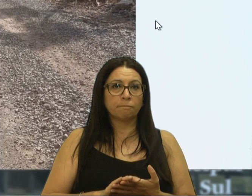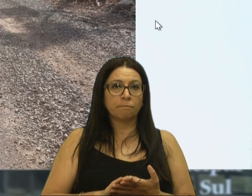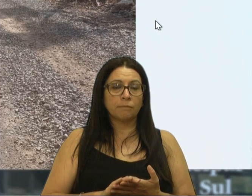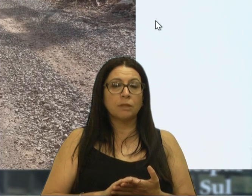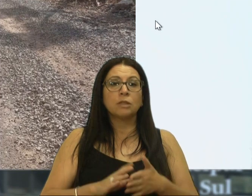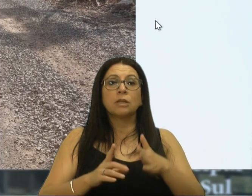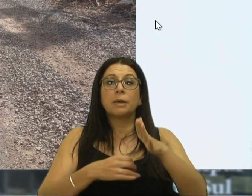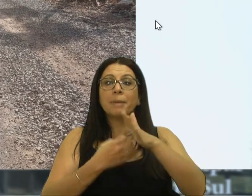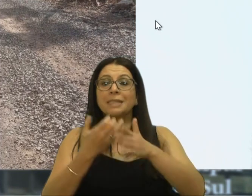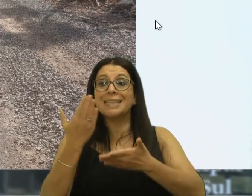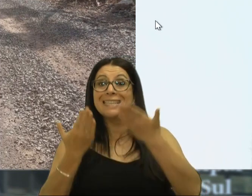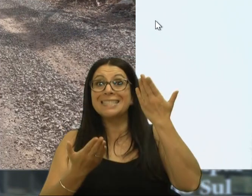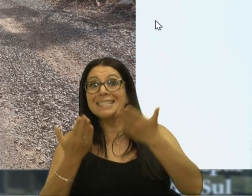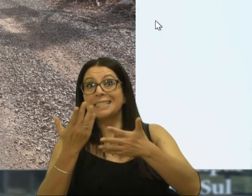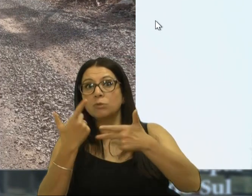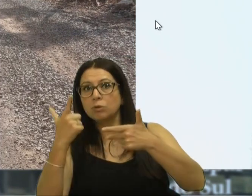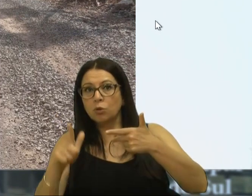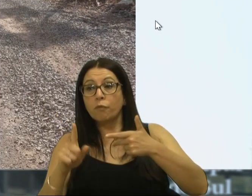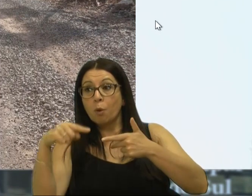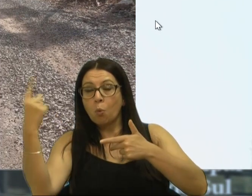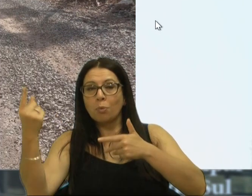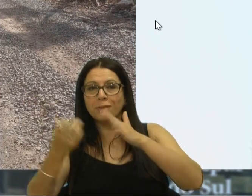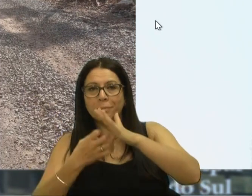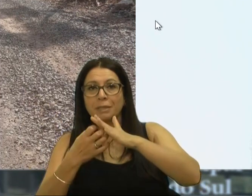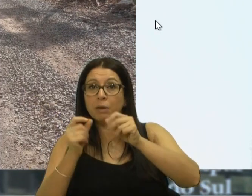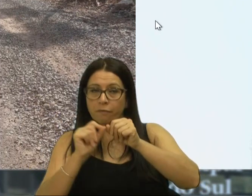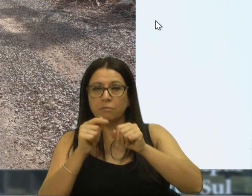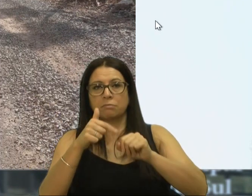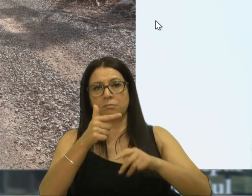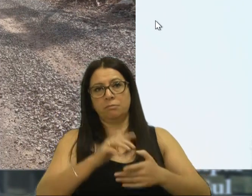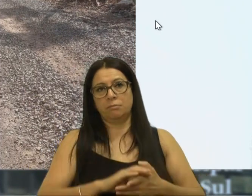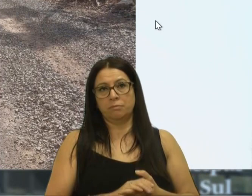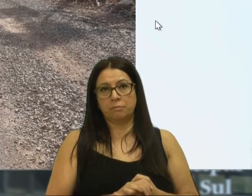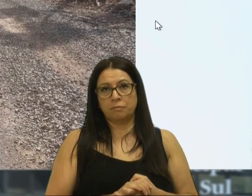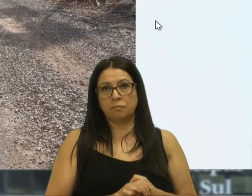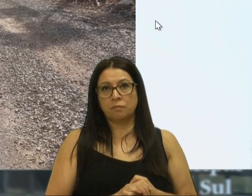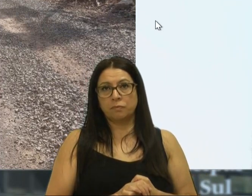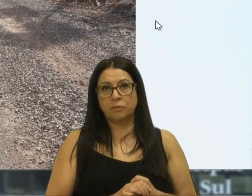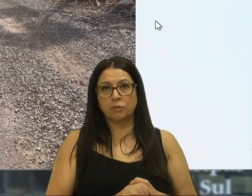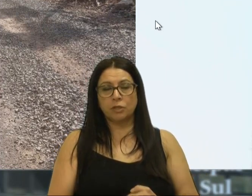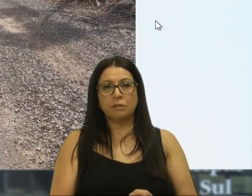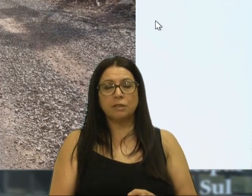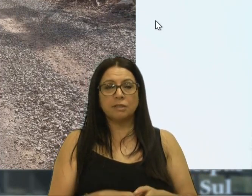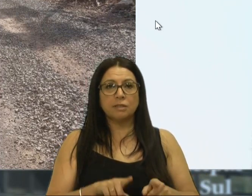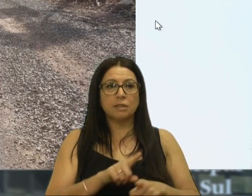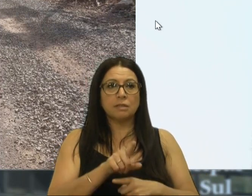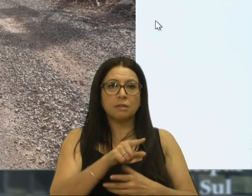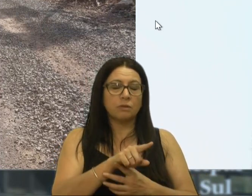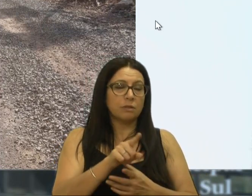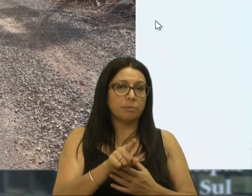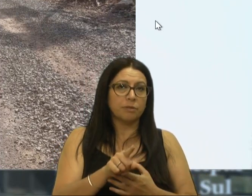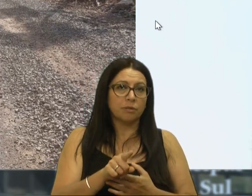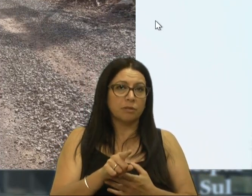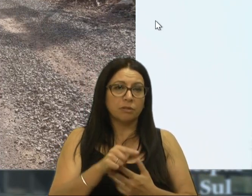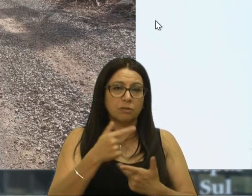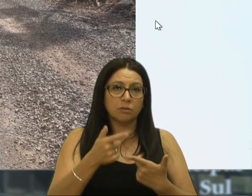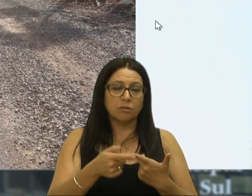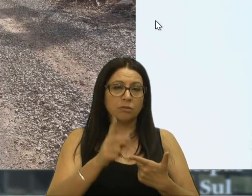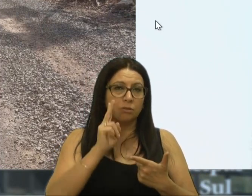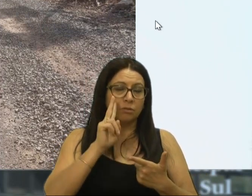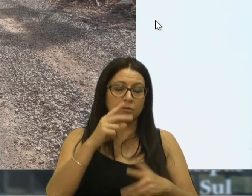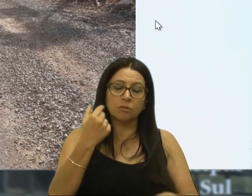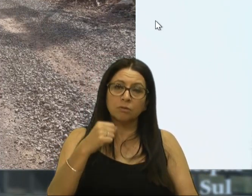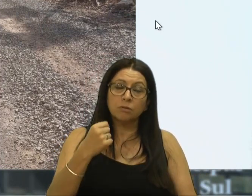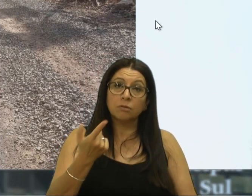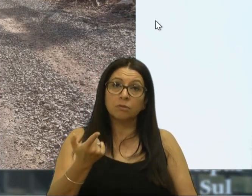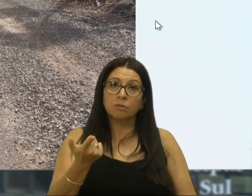licitando uma outra empresa para que você faça esse trabalho. Aí que eu me refiro, então. Só que isso precisa